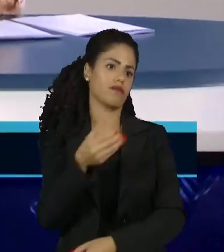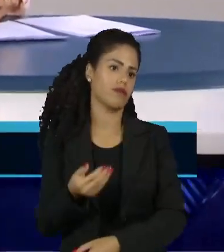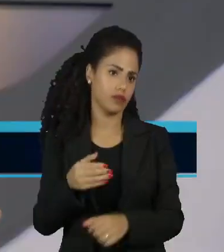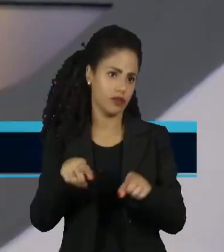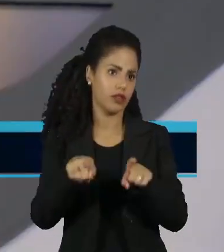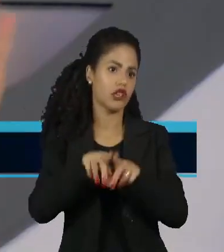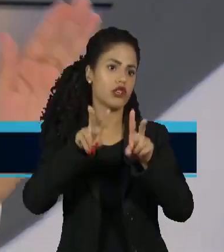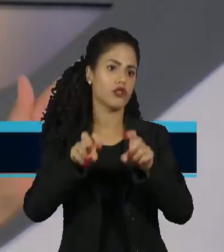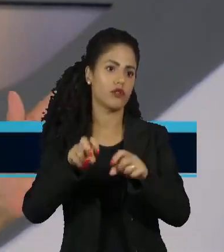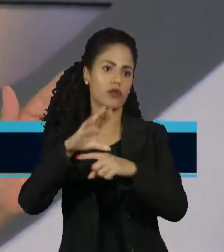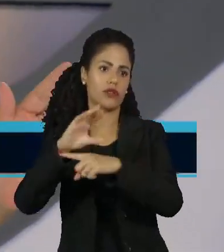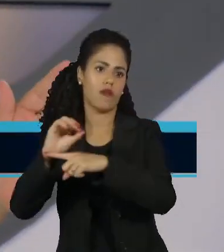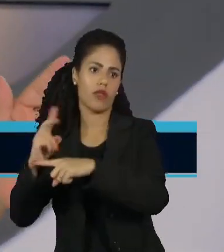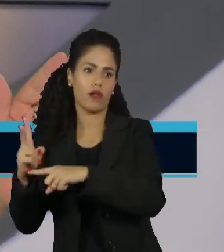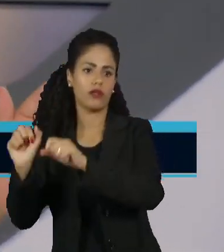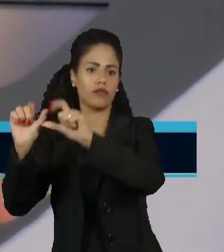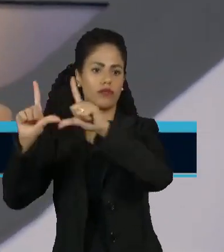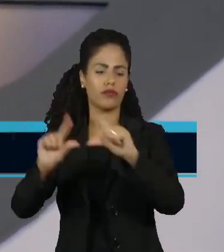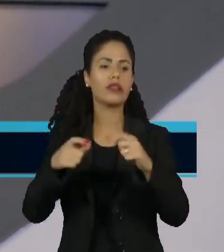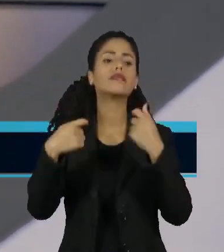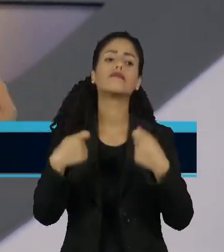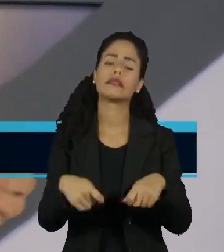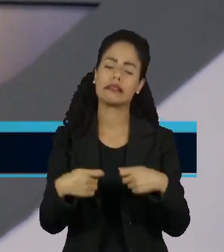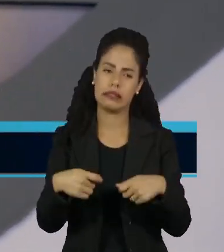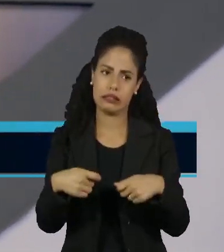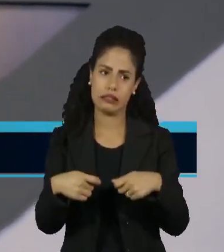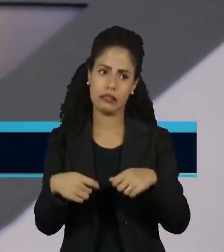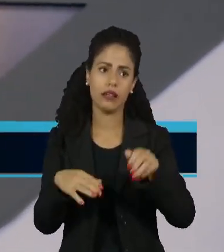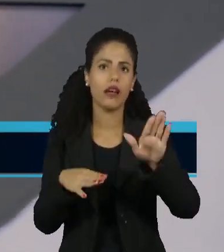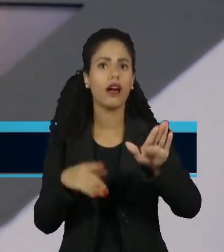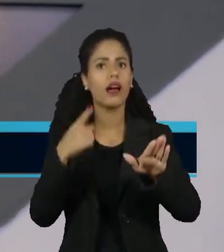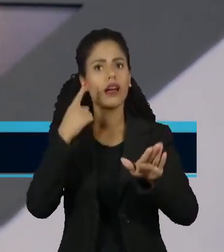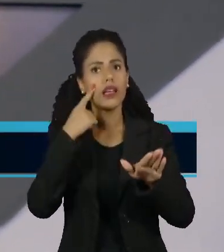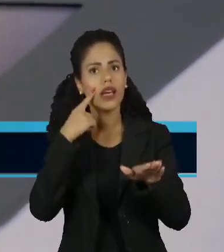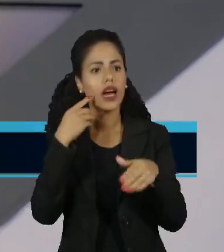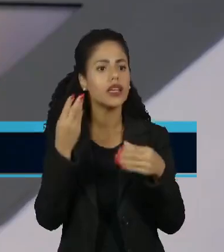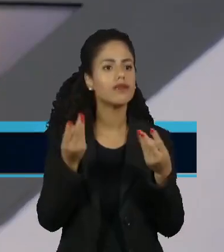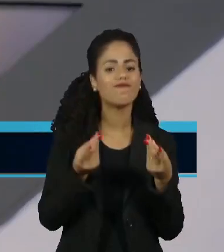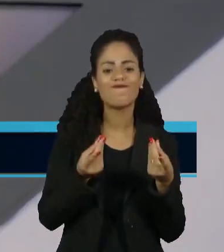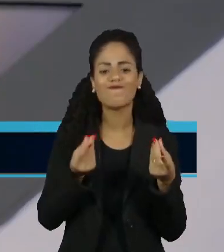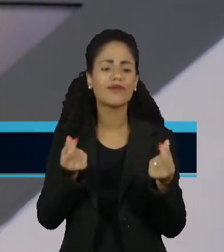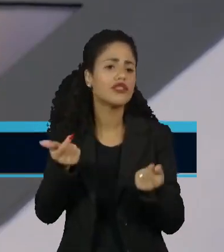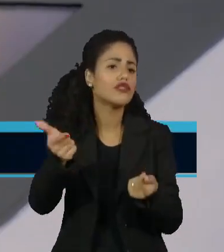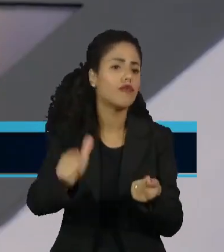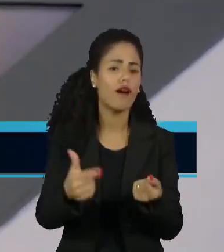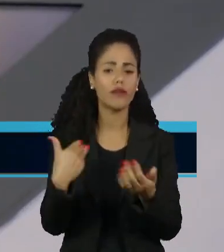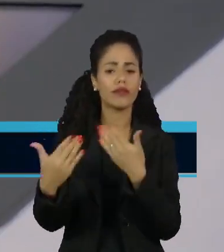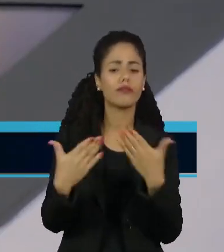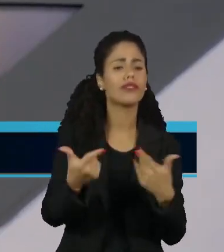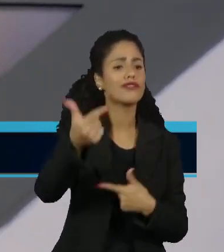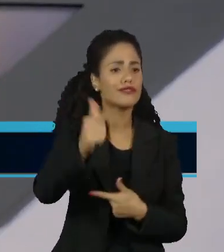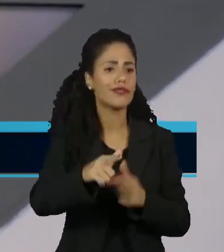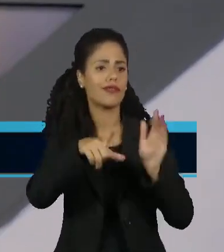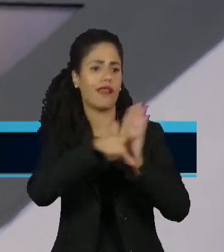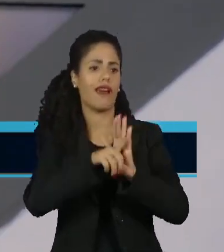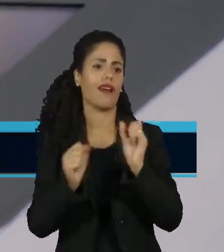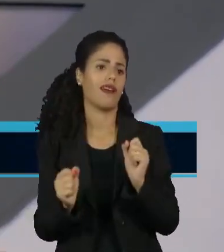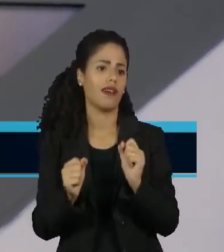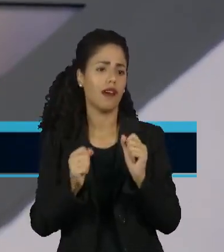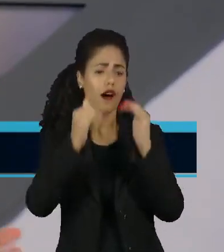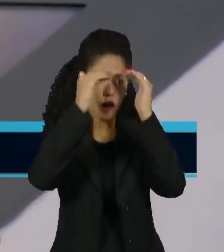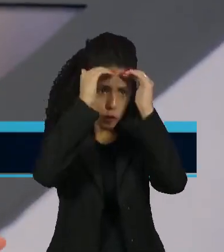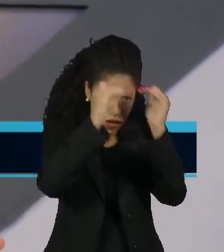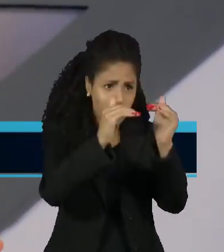o crédito de carbono, isso já está regulamentado. E aí eles ficam criando um novo ruído para debater uma lei em vez de cumprir